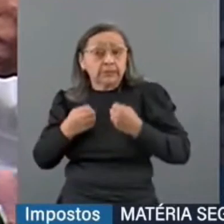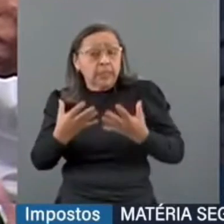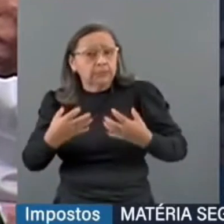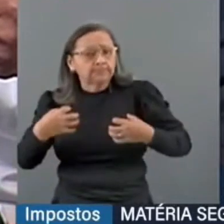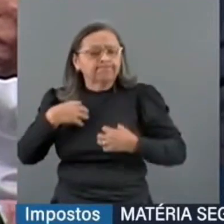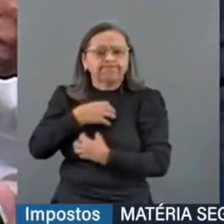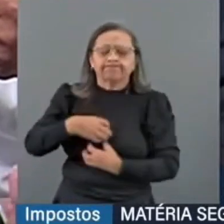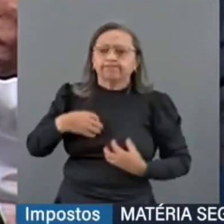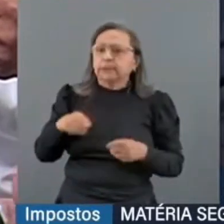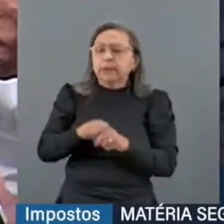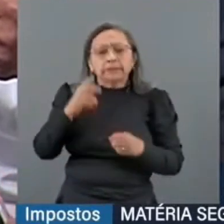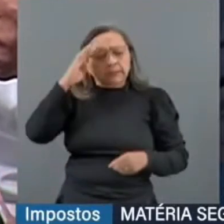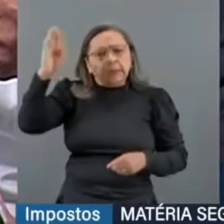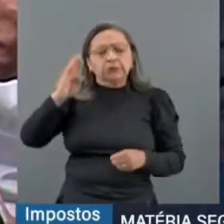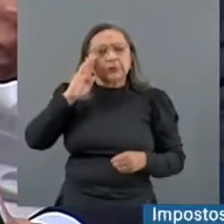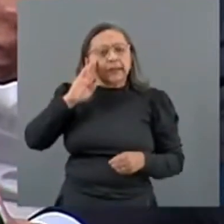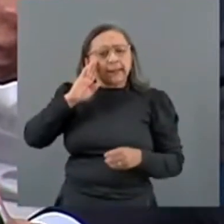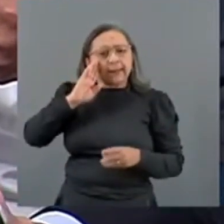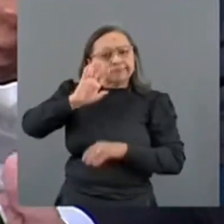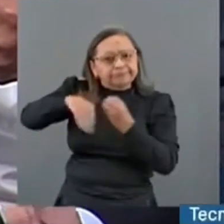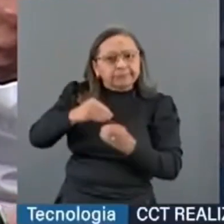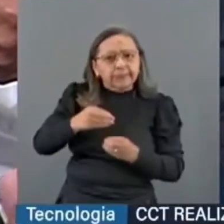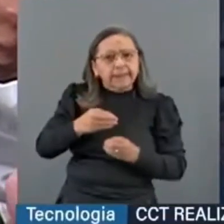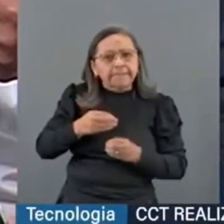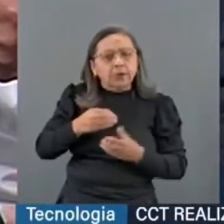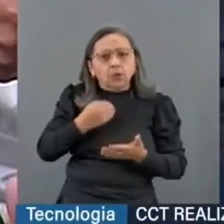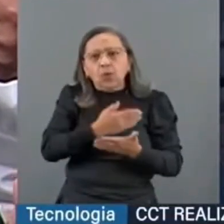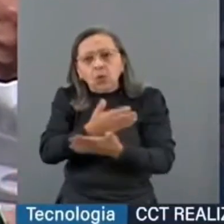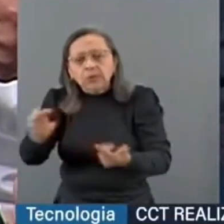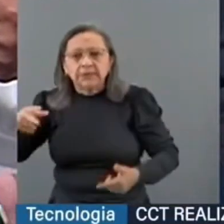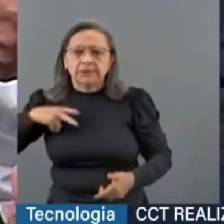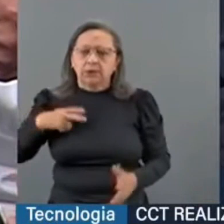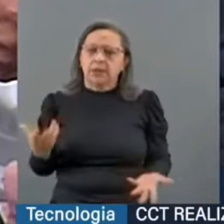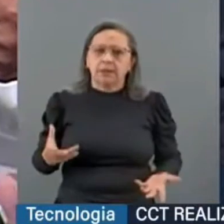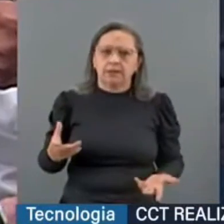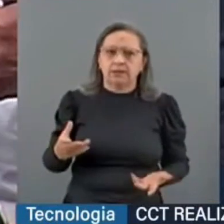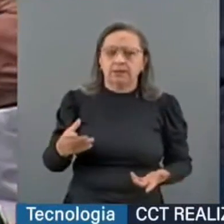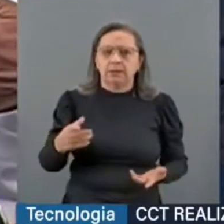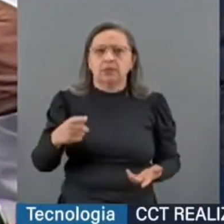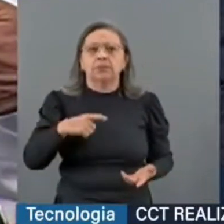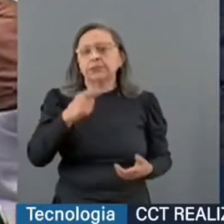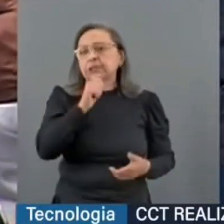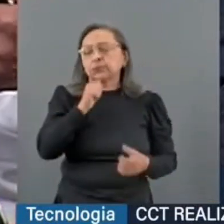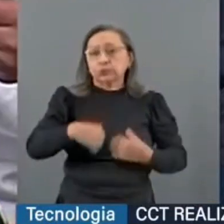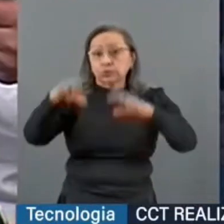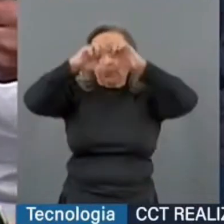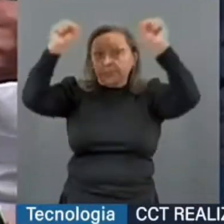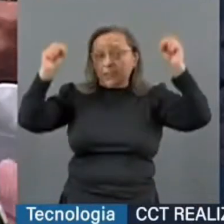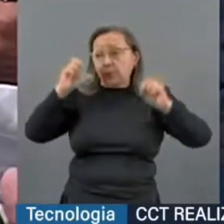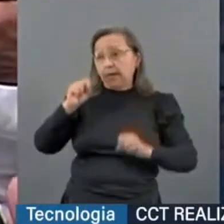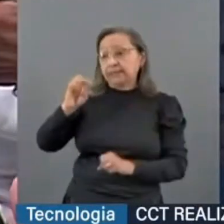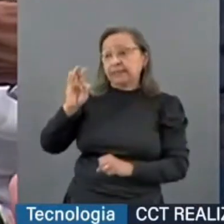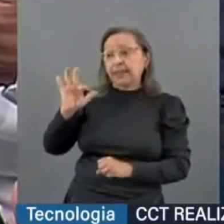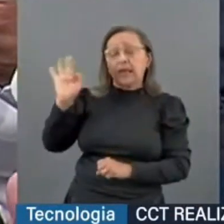especialmente envolvendo buscas pessoais. Existe um entendimento, por exemplo, do Superior Tribunal de Justiça, de que